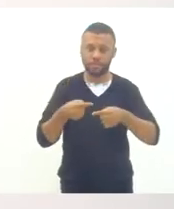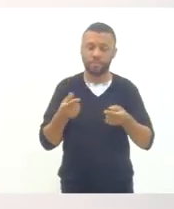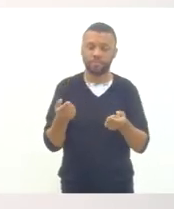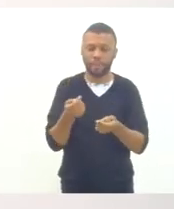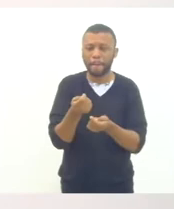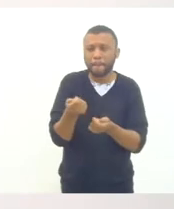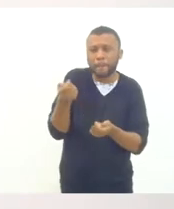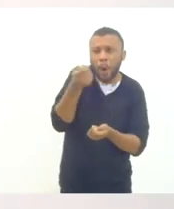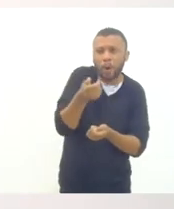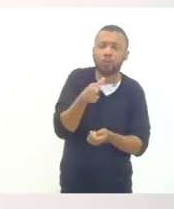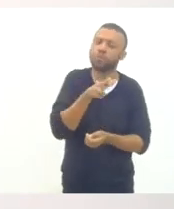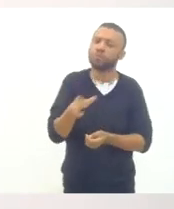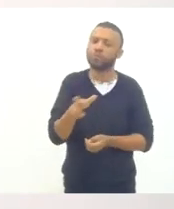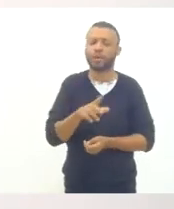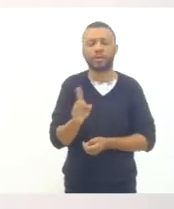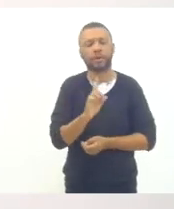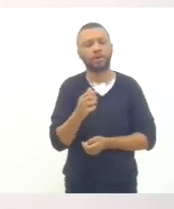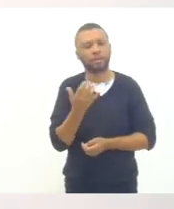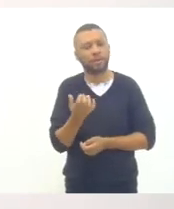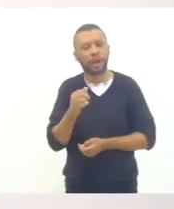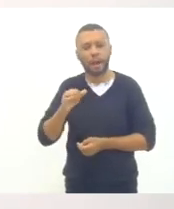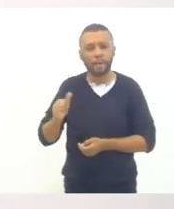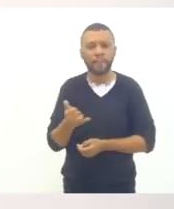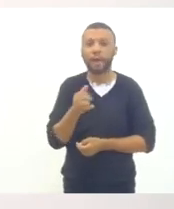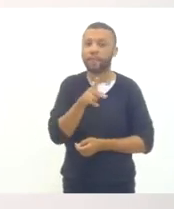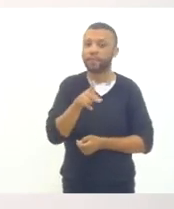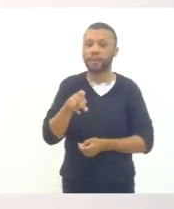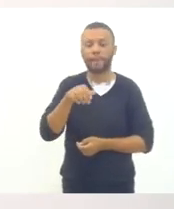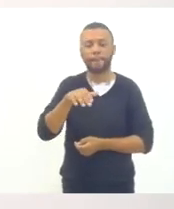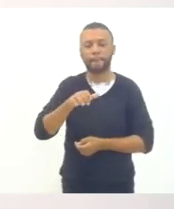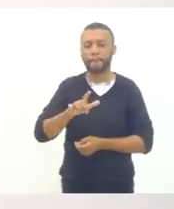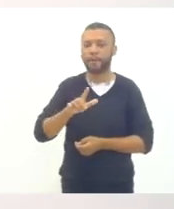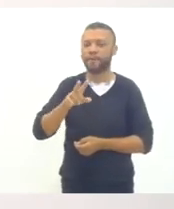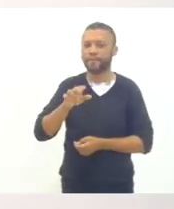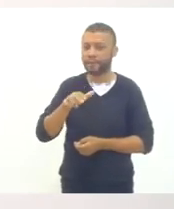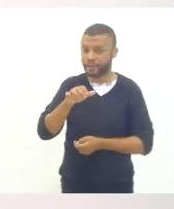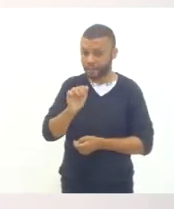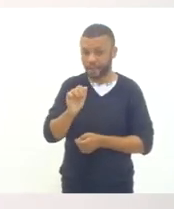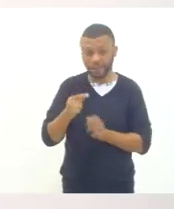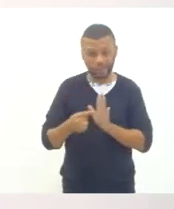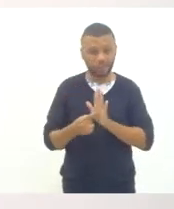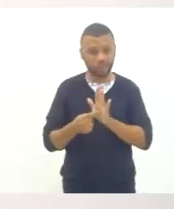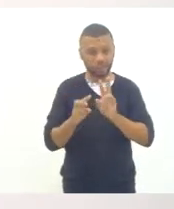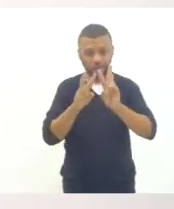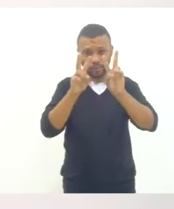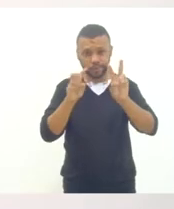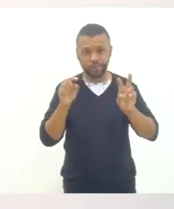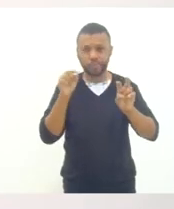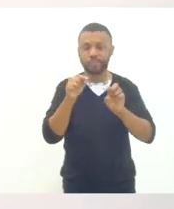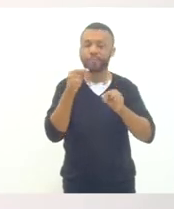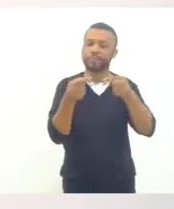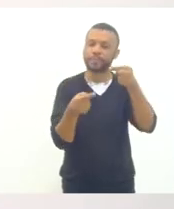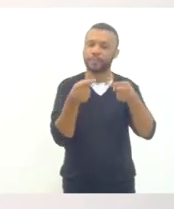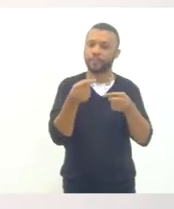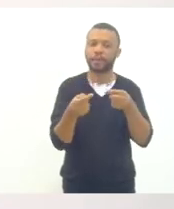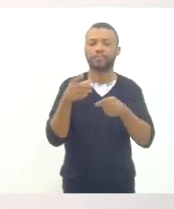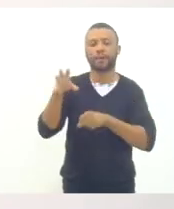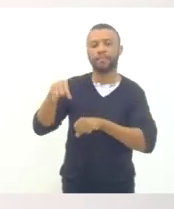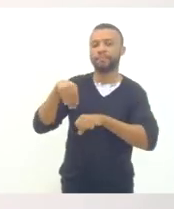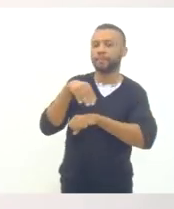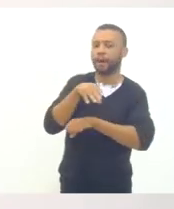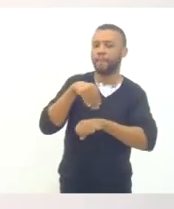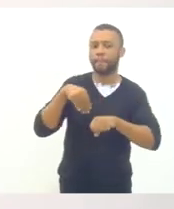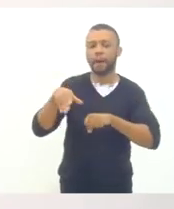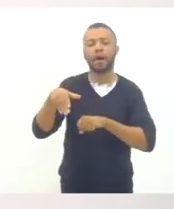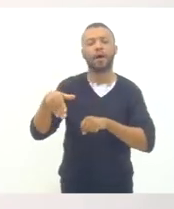poucos. Então, aproveitando aí que a professora Malvina trouxe essa questão para centro do debate, para partilhar com todo mundo que nos